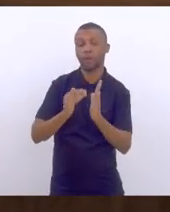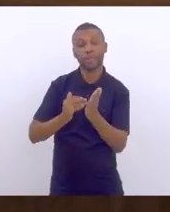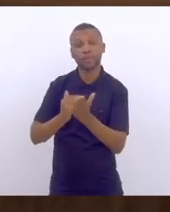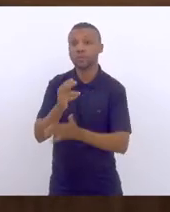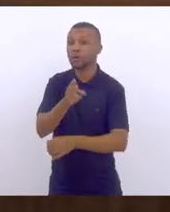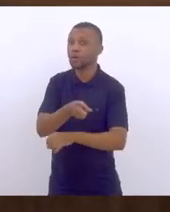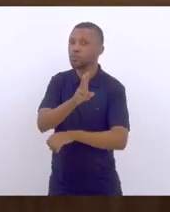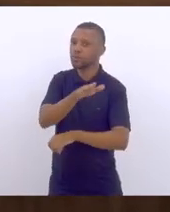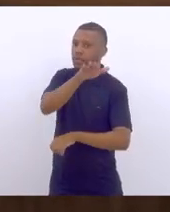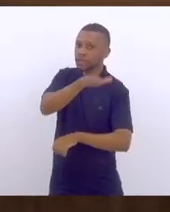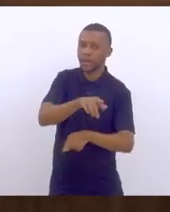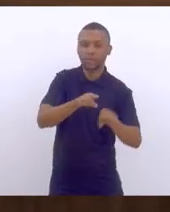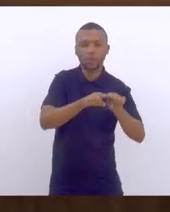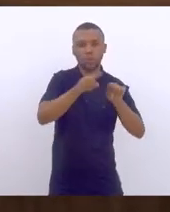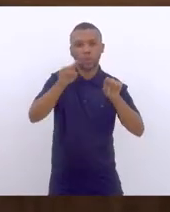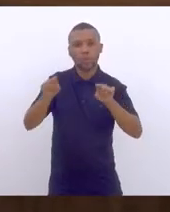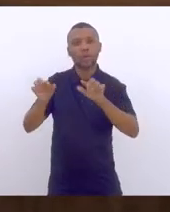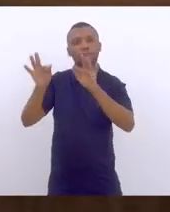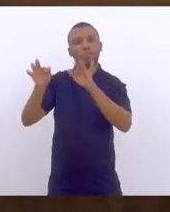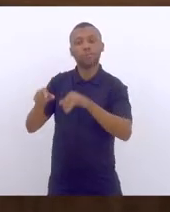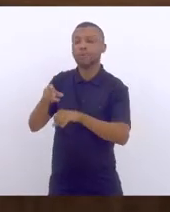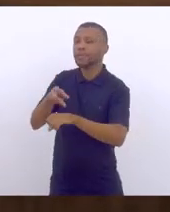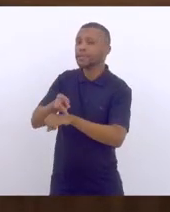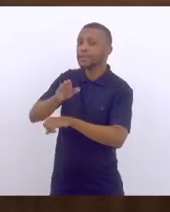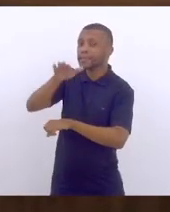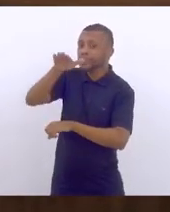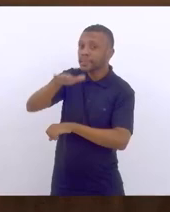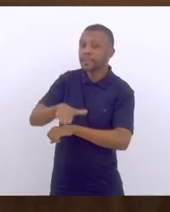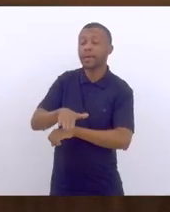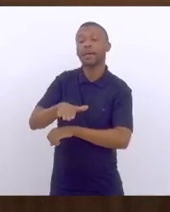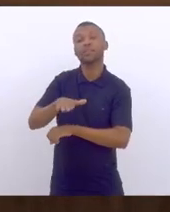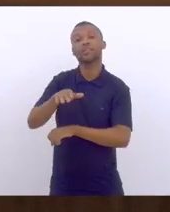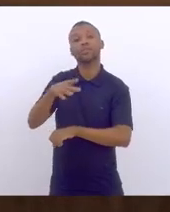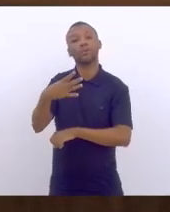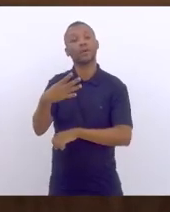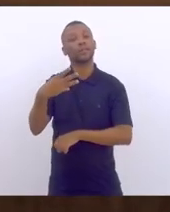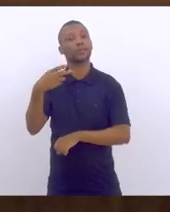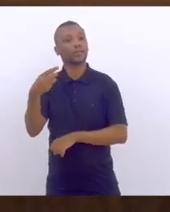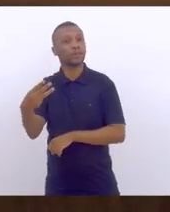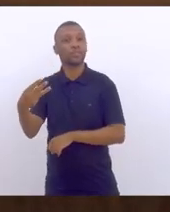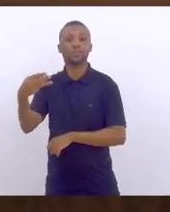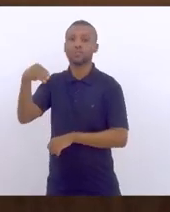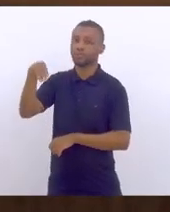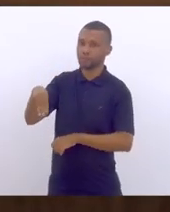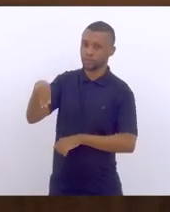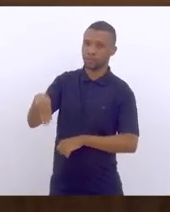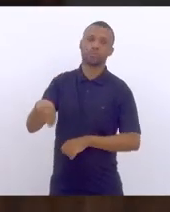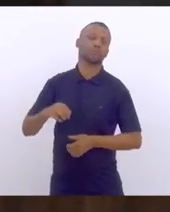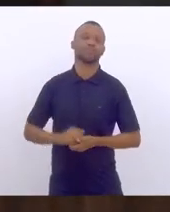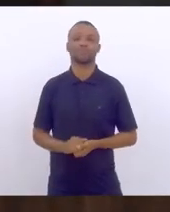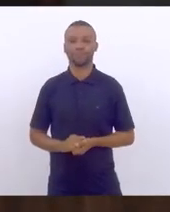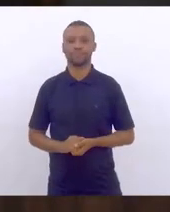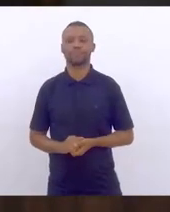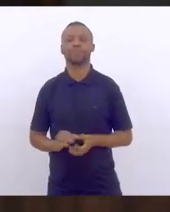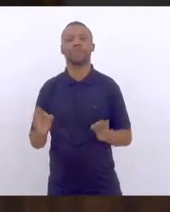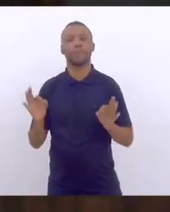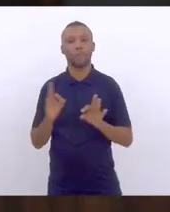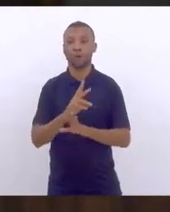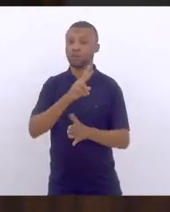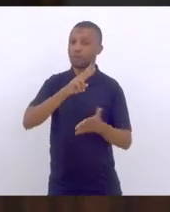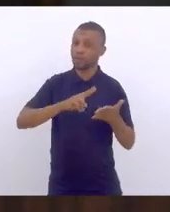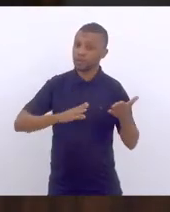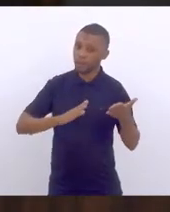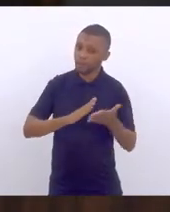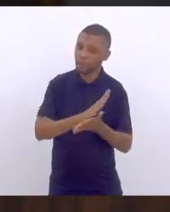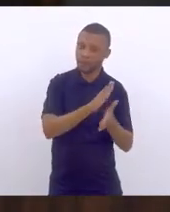horas, encerrou-se às 15 horas e 43 minutos. Lida e aprovada a ata,